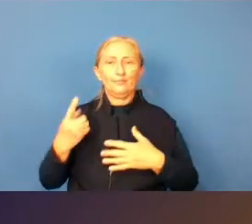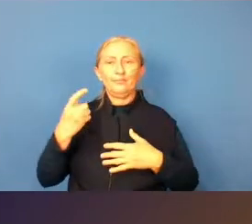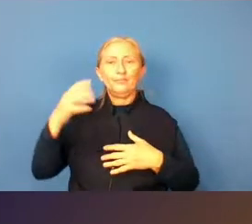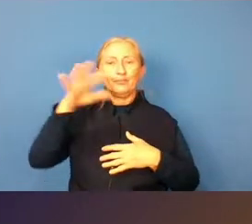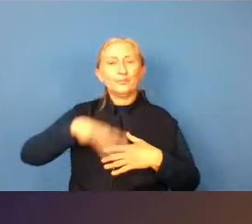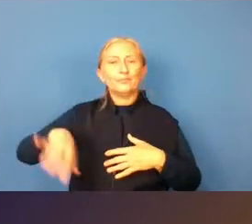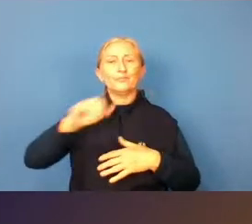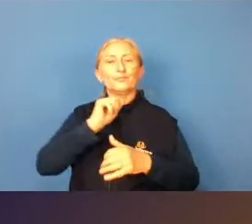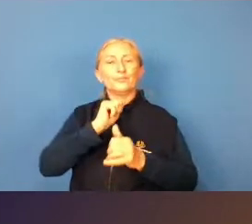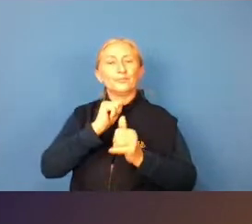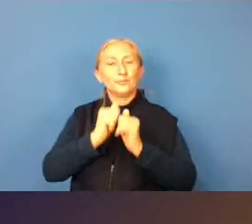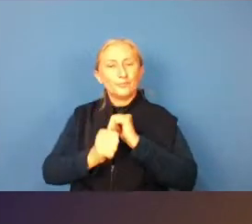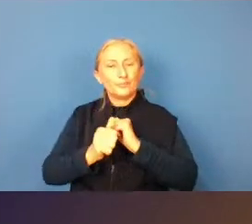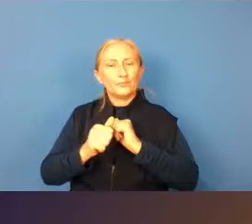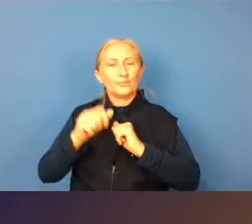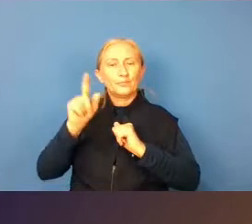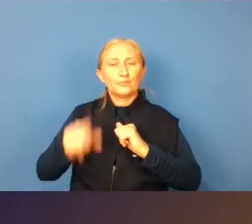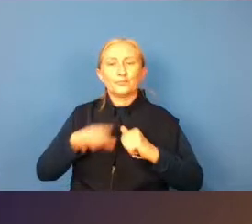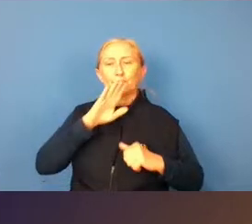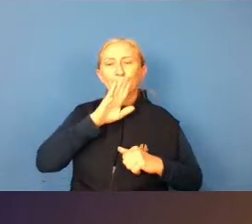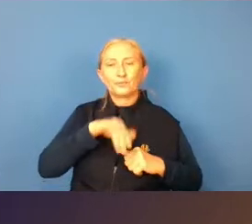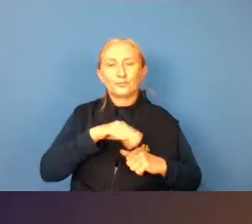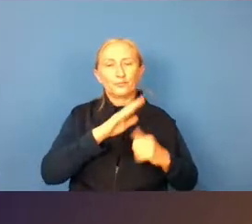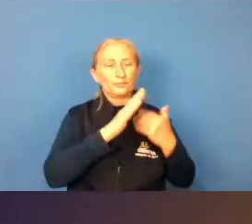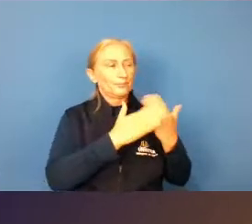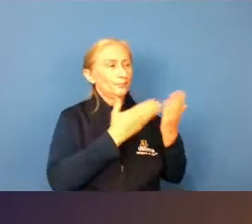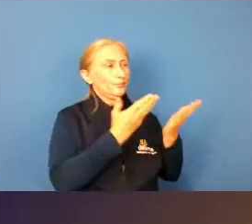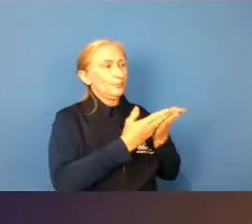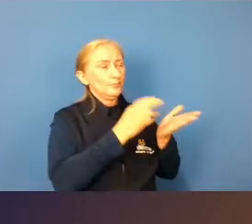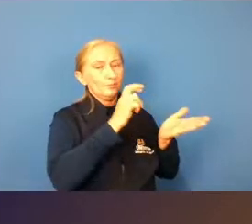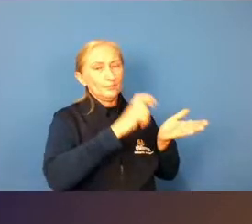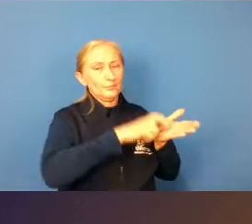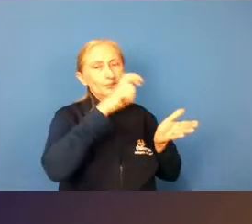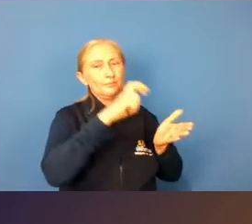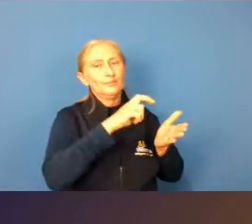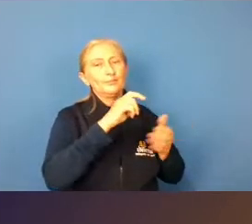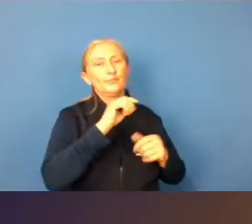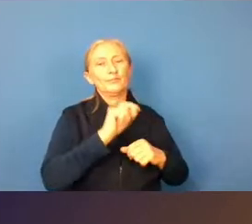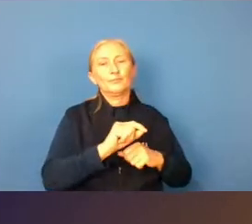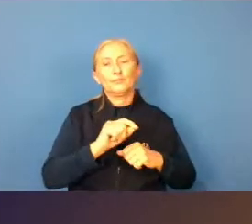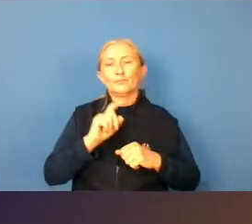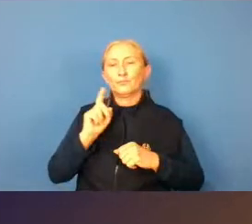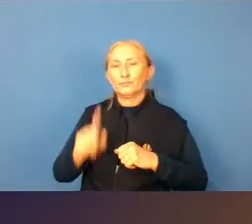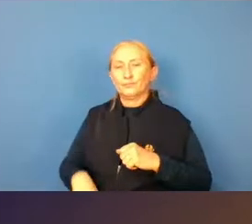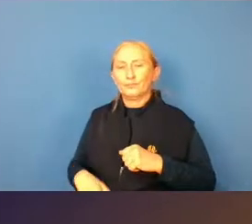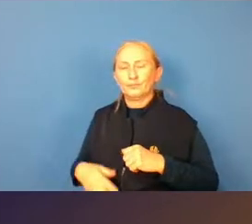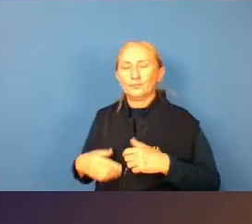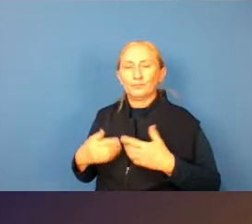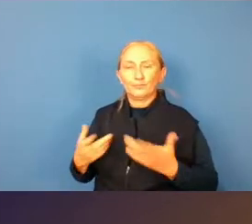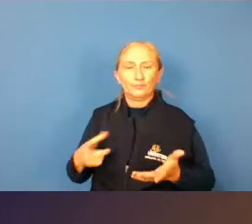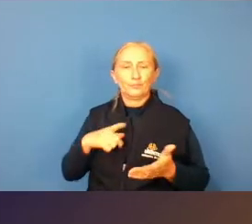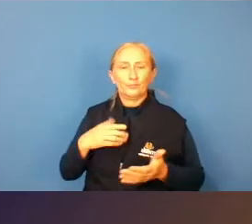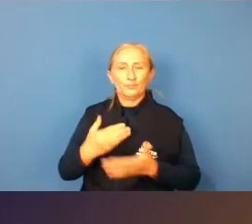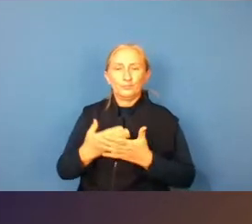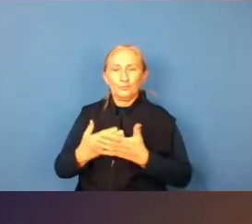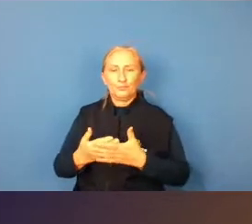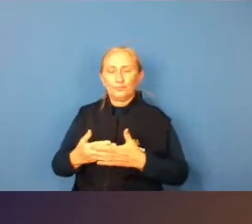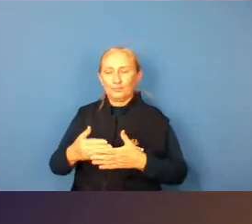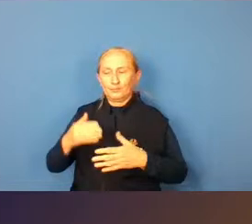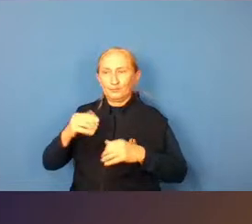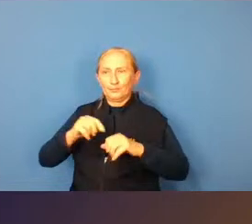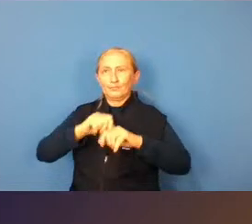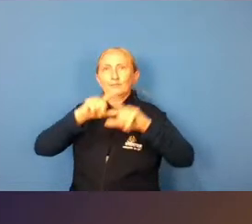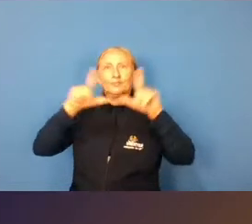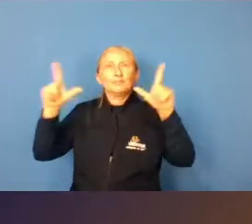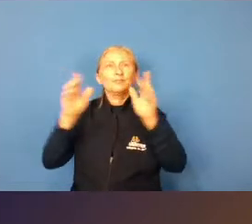que elas praticam ali de tarde né depois da aulinha delas da parte da manhã então teve aulas assim que elas abriam a câmera e diziam